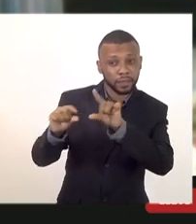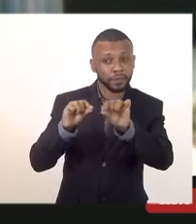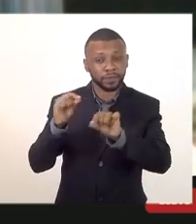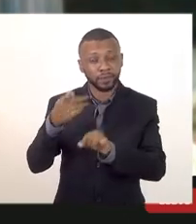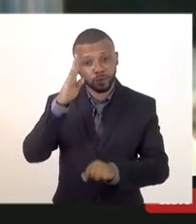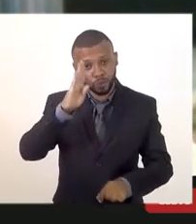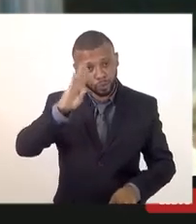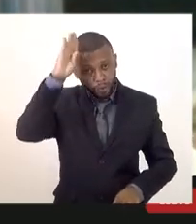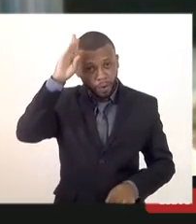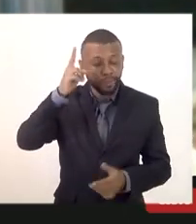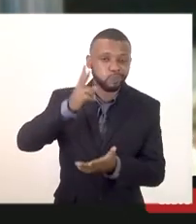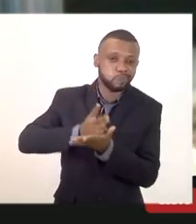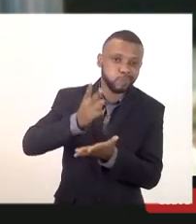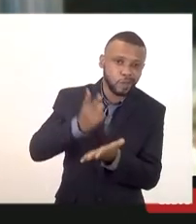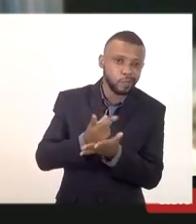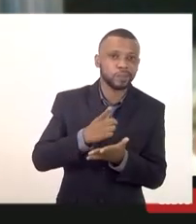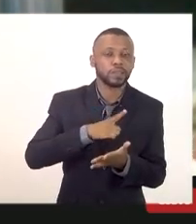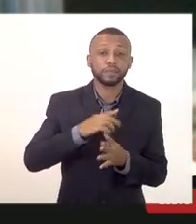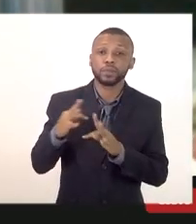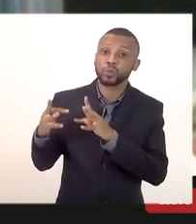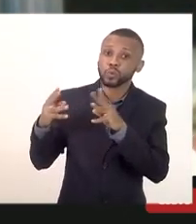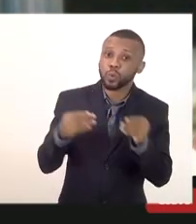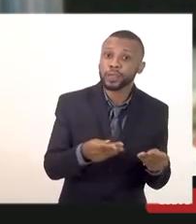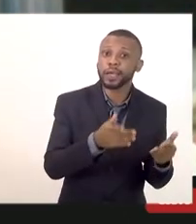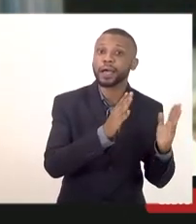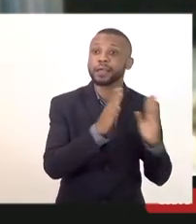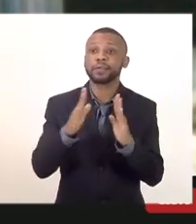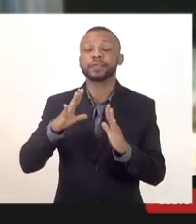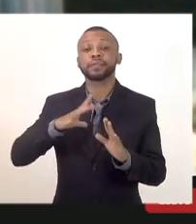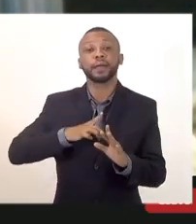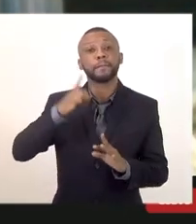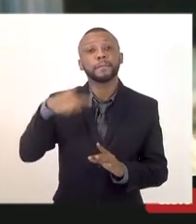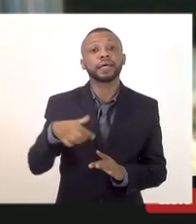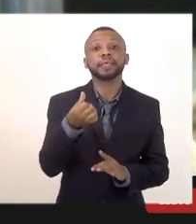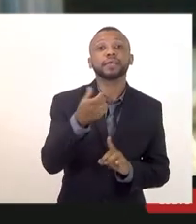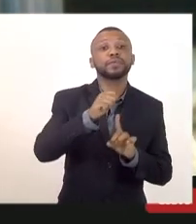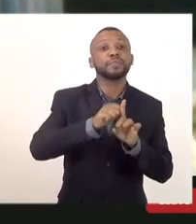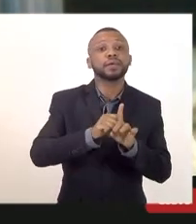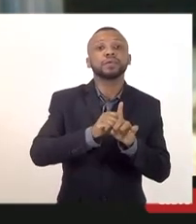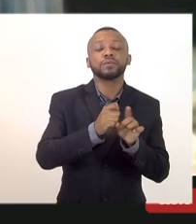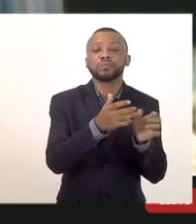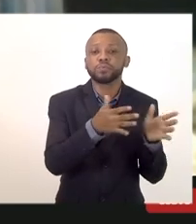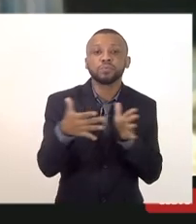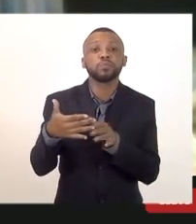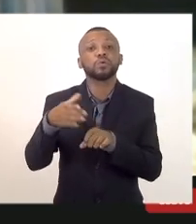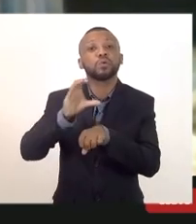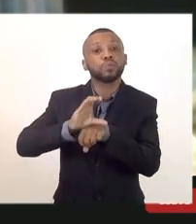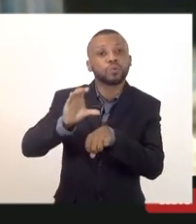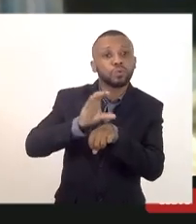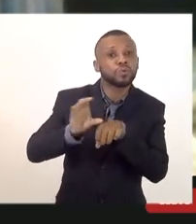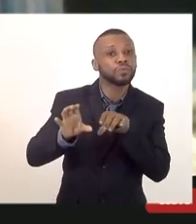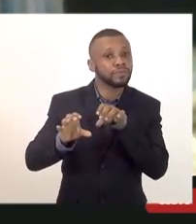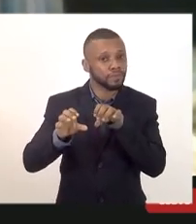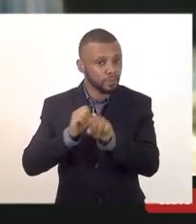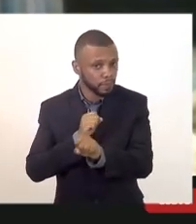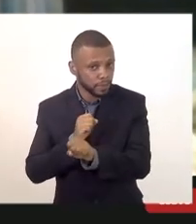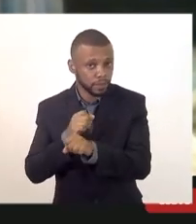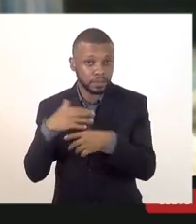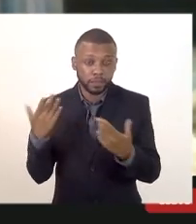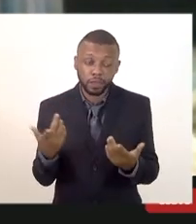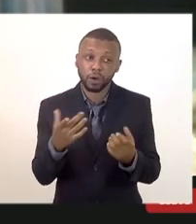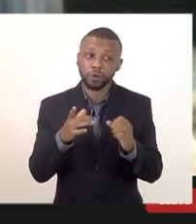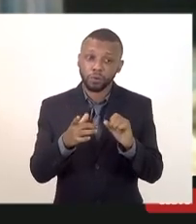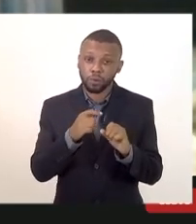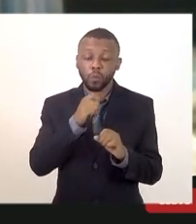mesmo participando de todas as etapas vocês ainda tem seis meses aqui no curso de formação de praças então não tem a